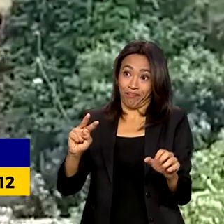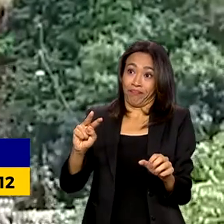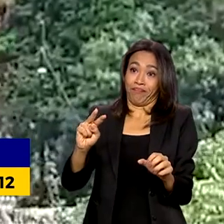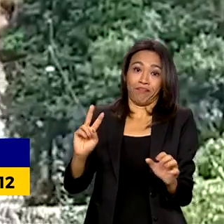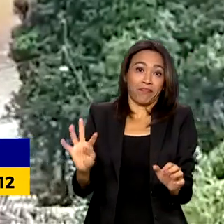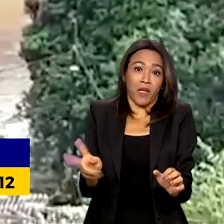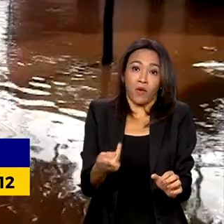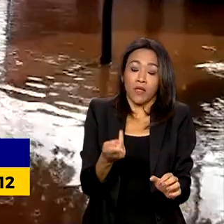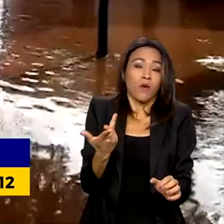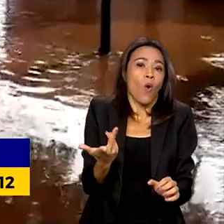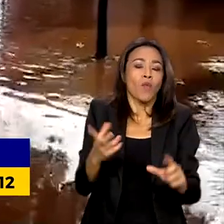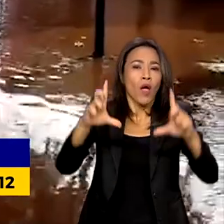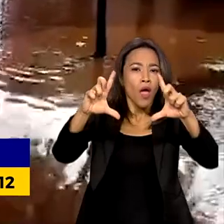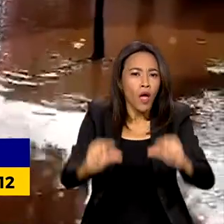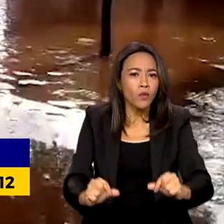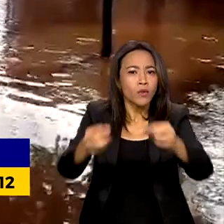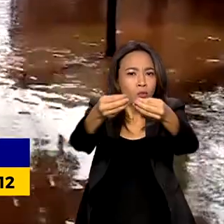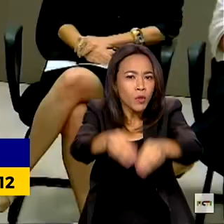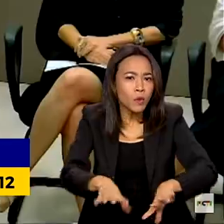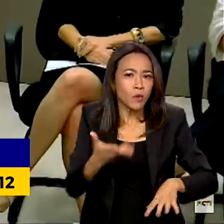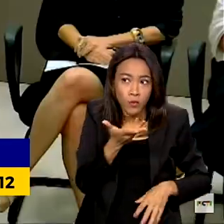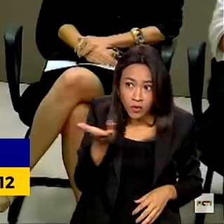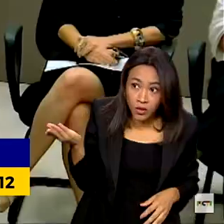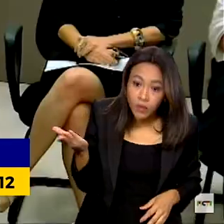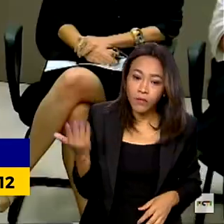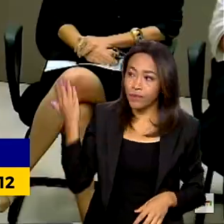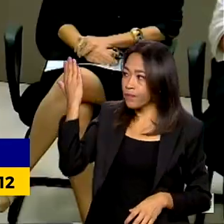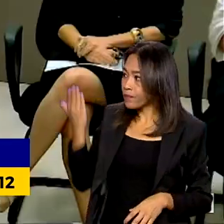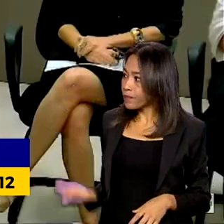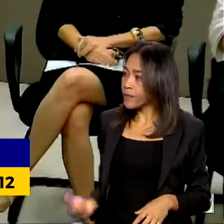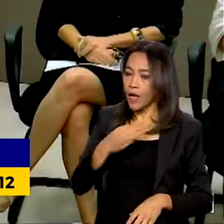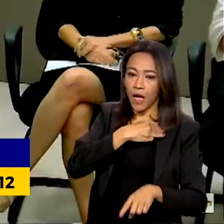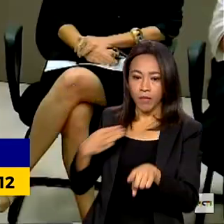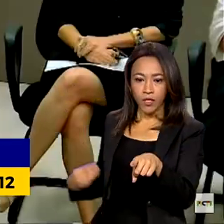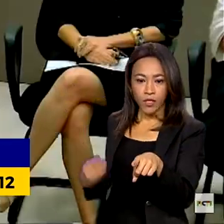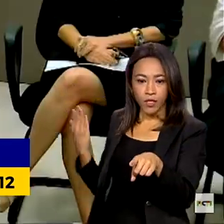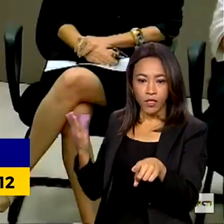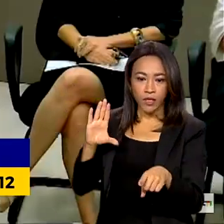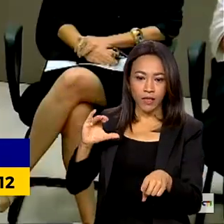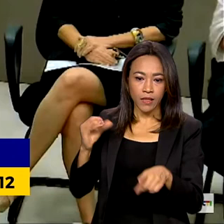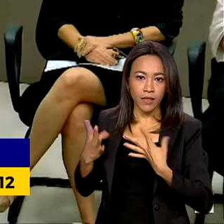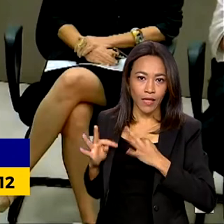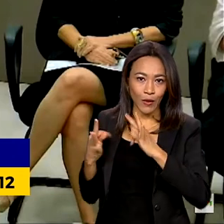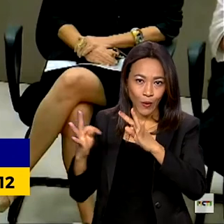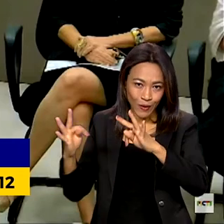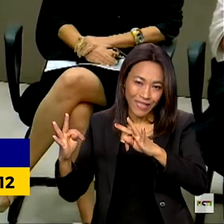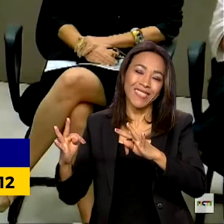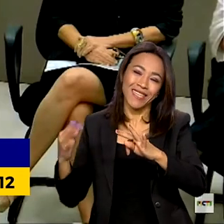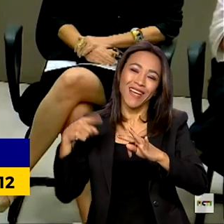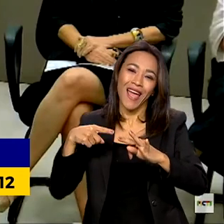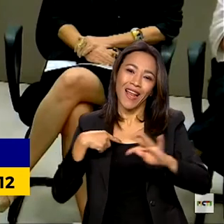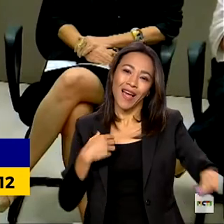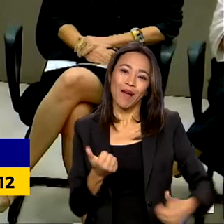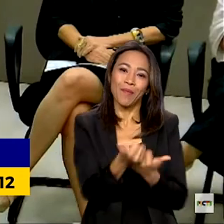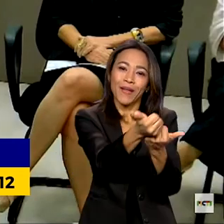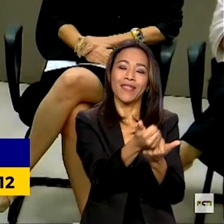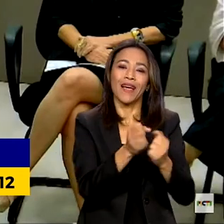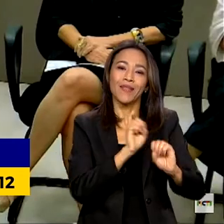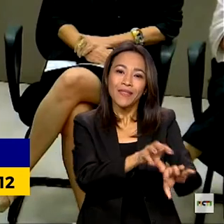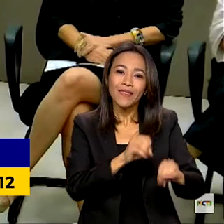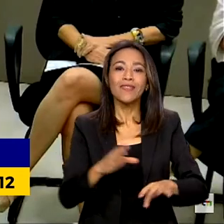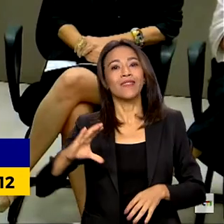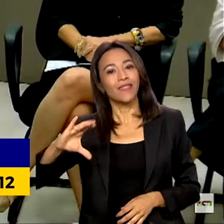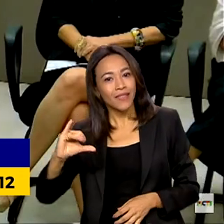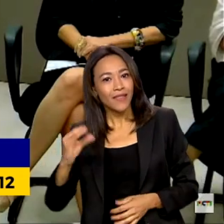Para reduzir os impactos desses eventos, a ministra da Ciência, Tecnologia e Inovação aposta na educação e na